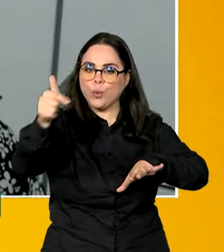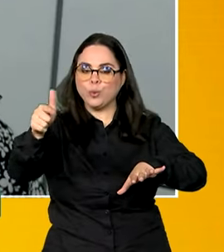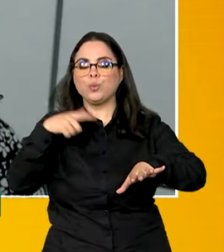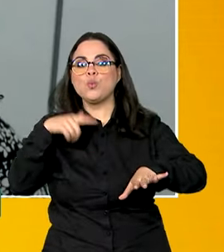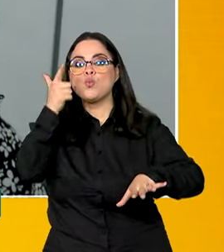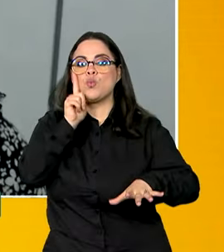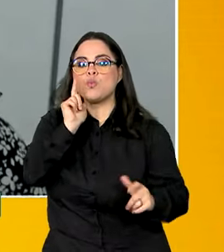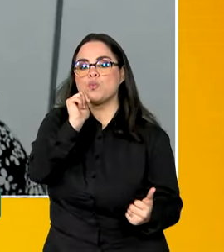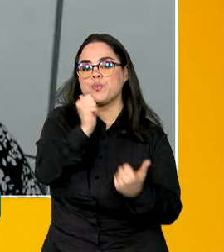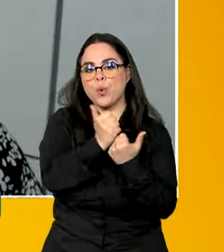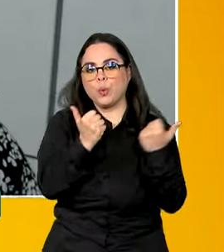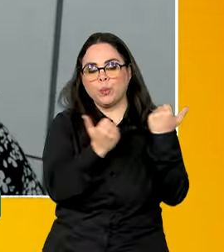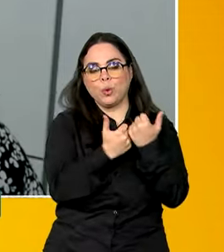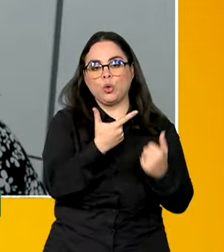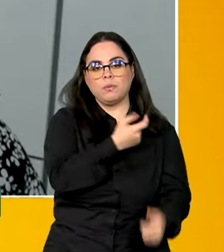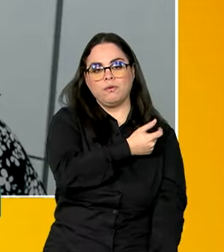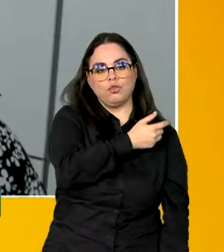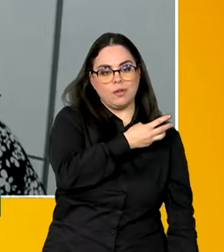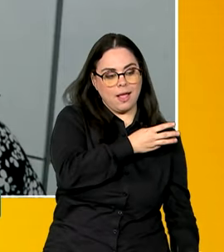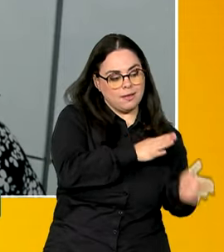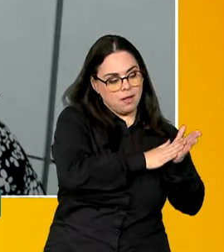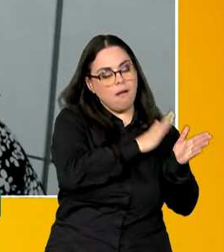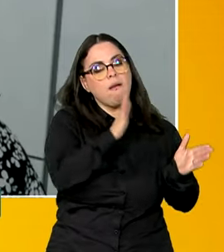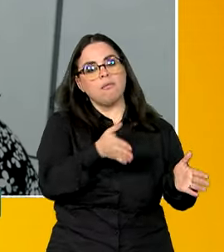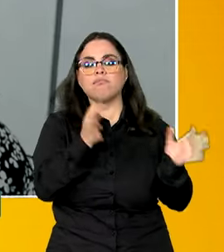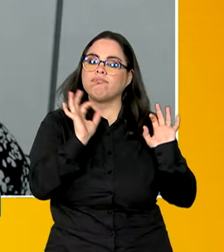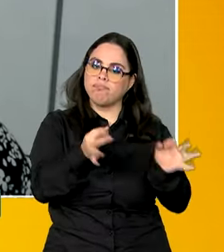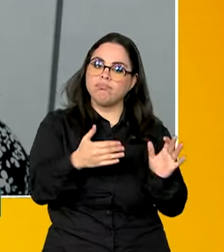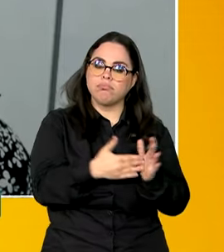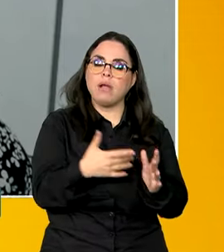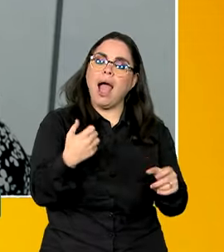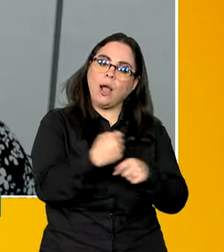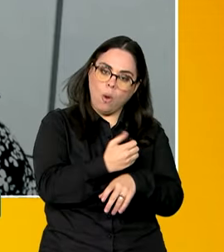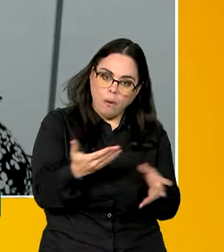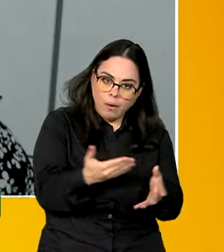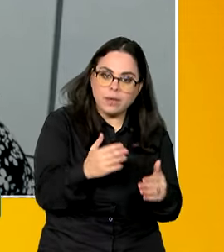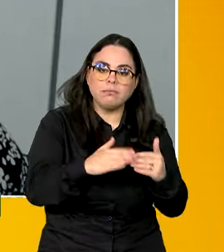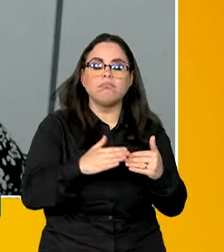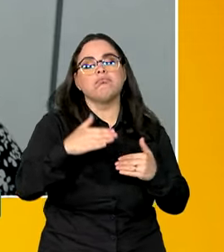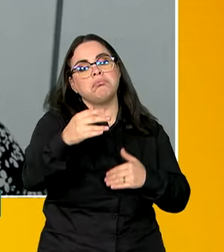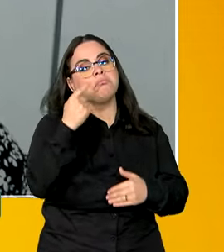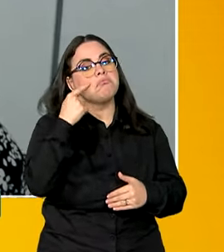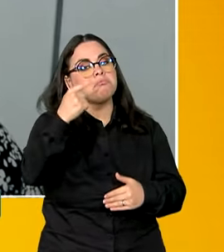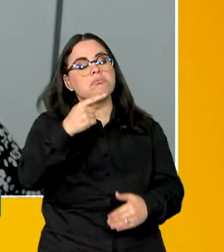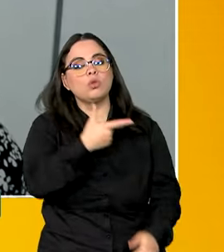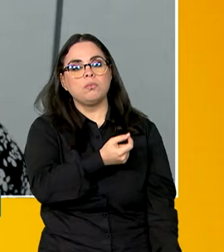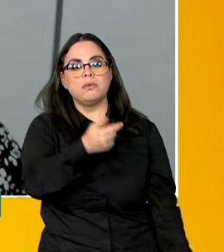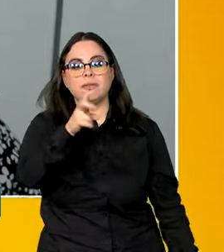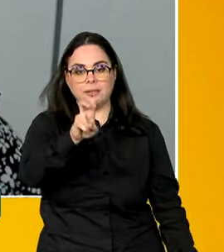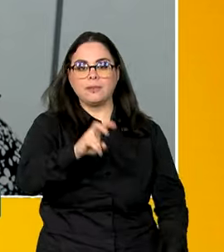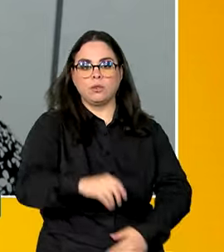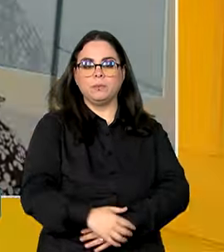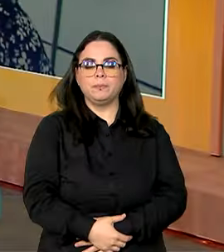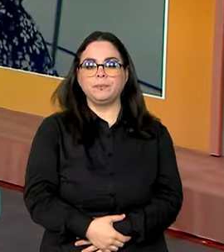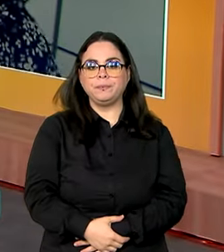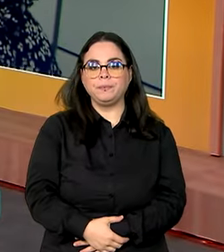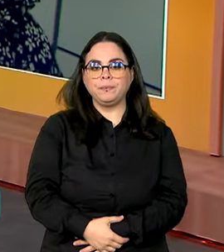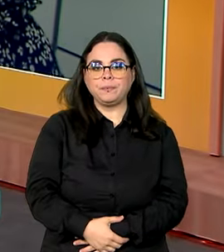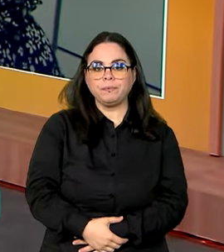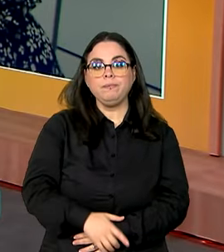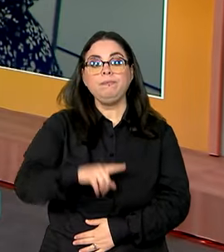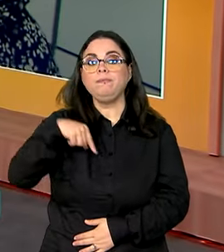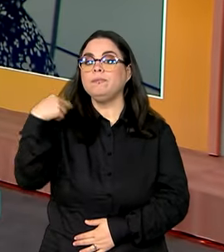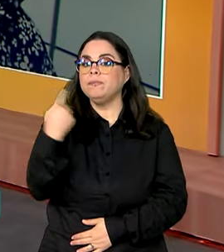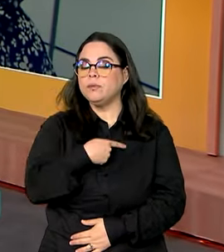apoiar 2023 e, certamente, 2024 e também uma previsão para 2025. E a gente pode